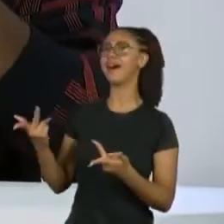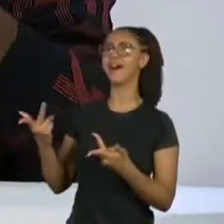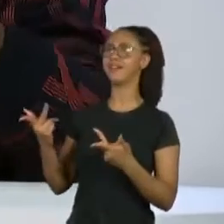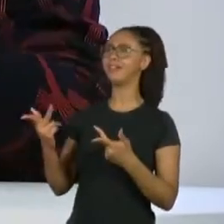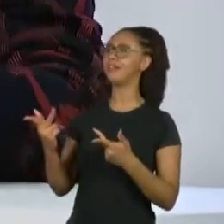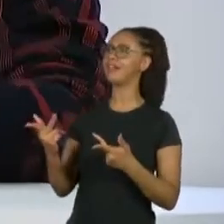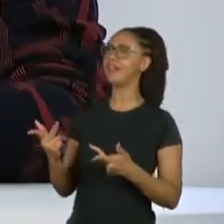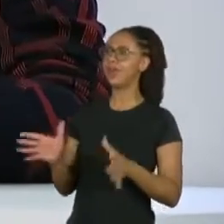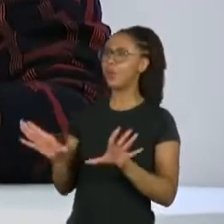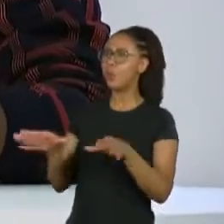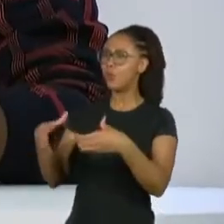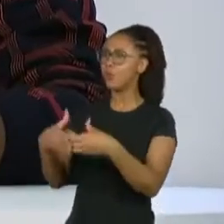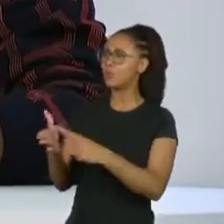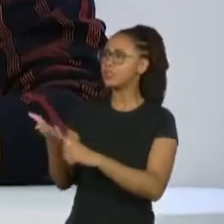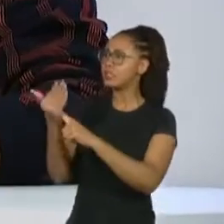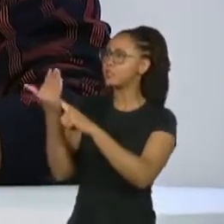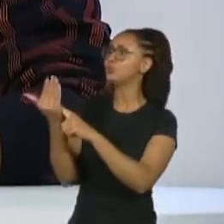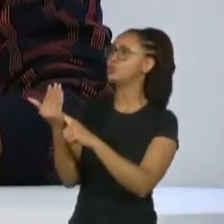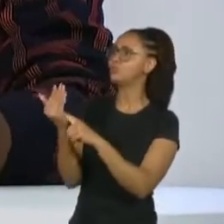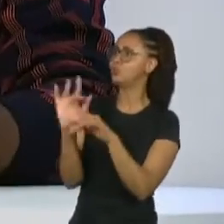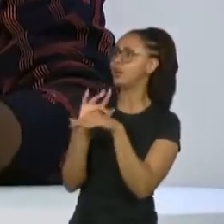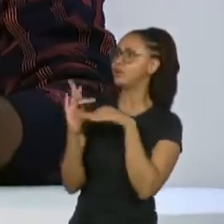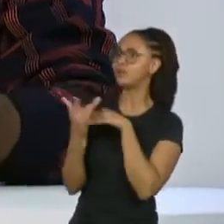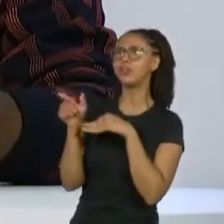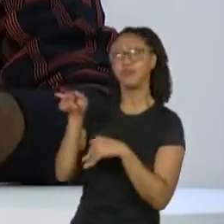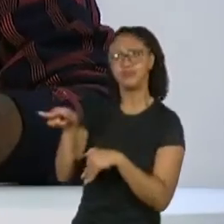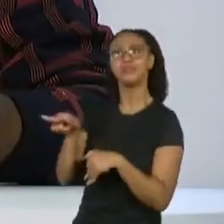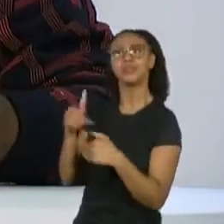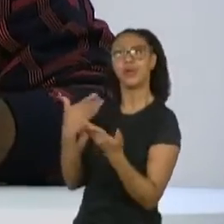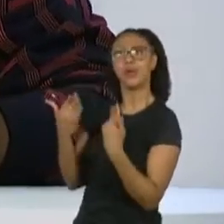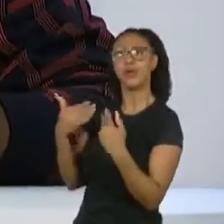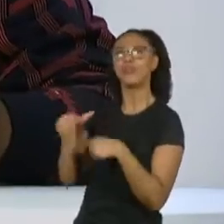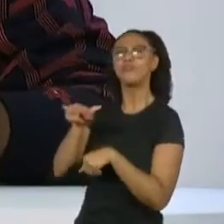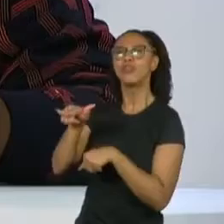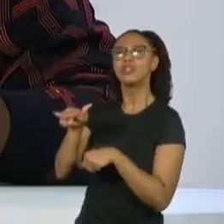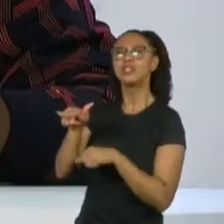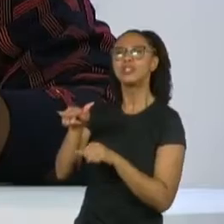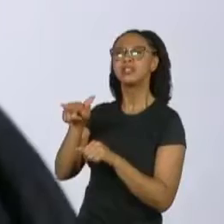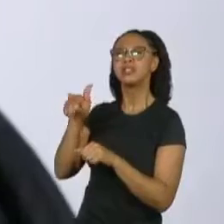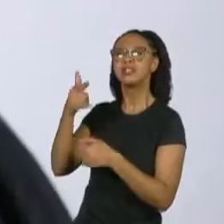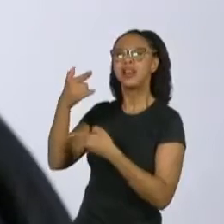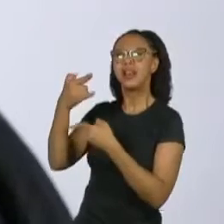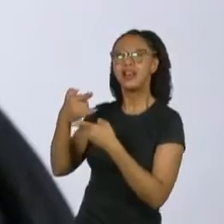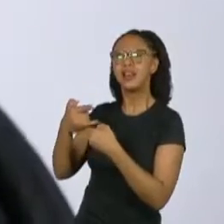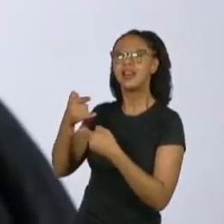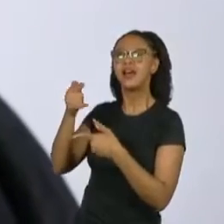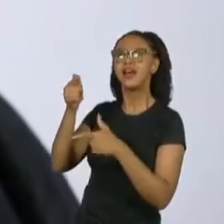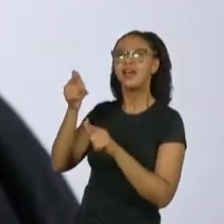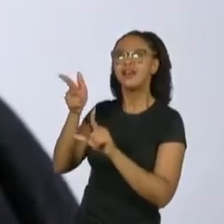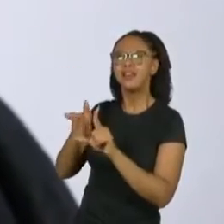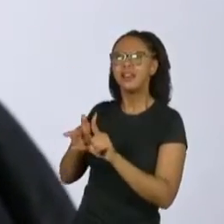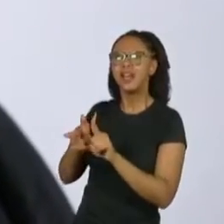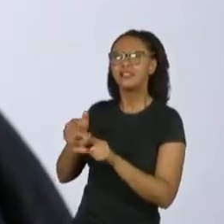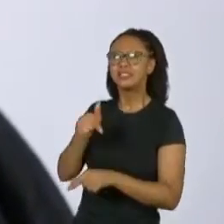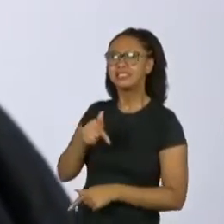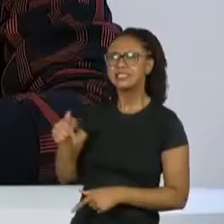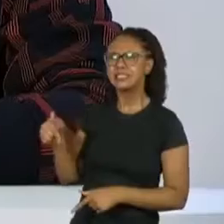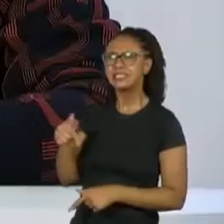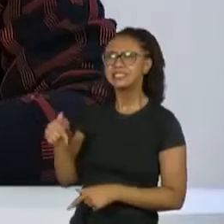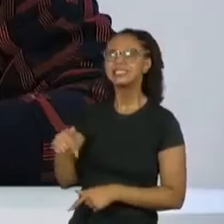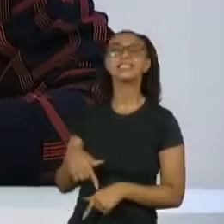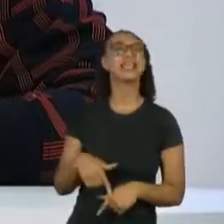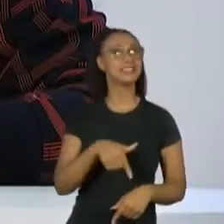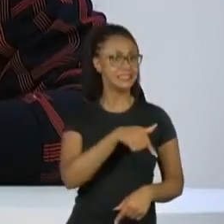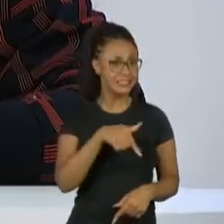pessoal que está realmente dentro das redes sociais, você fala fazendo quantas lives? falou, 60 e... 67 lives, ou seja,